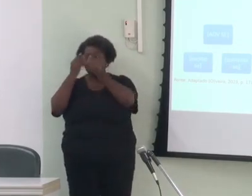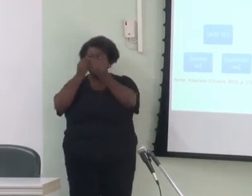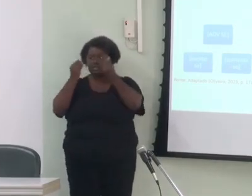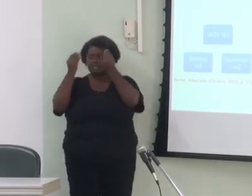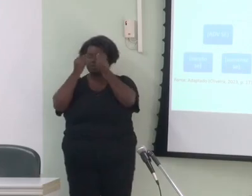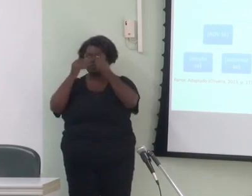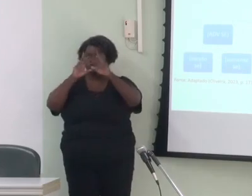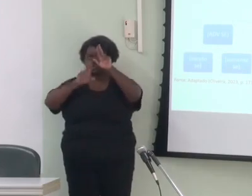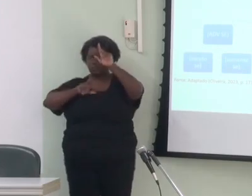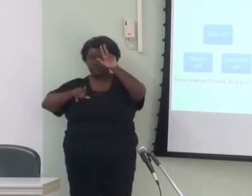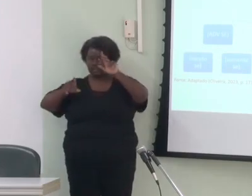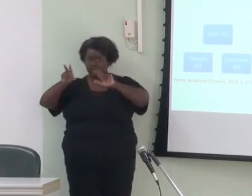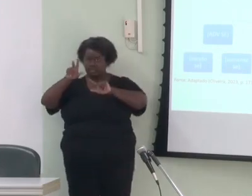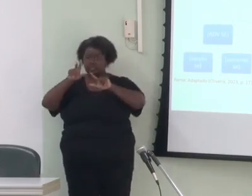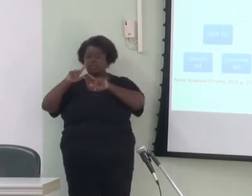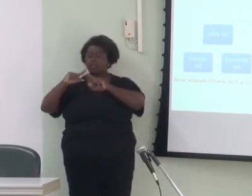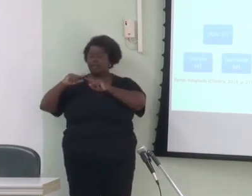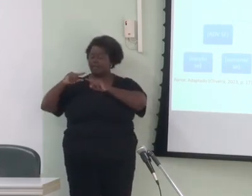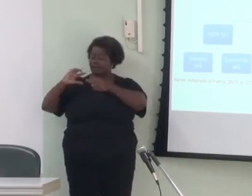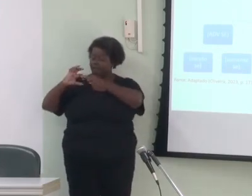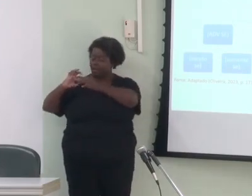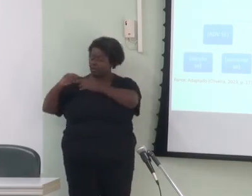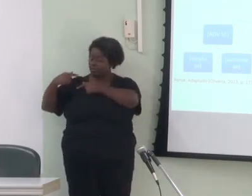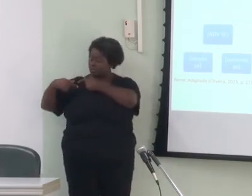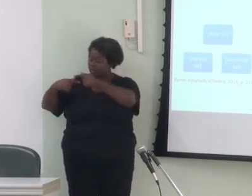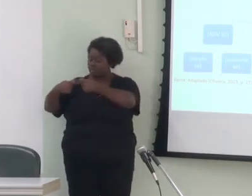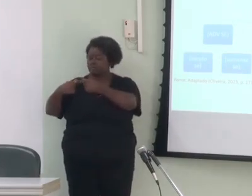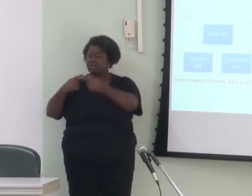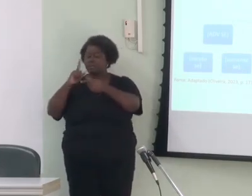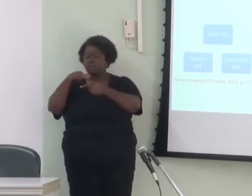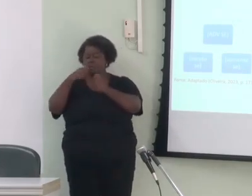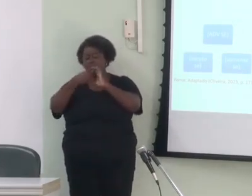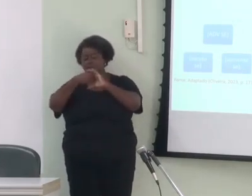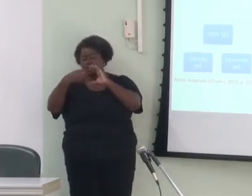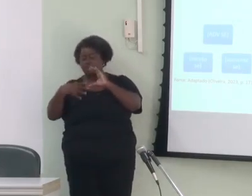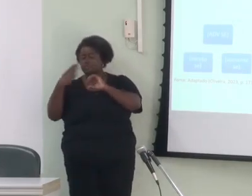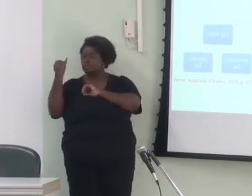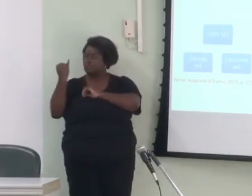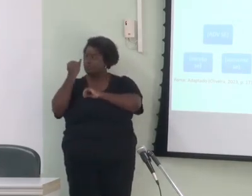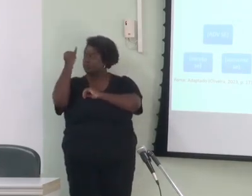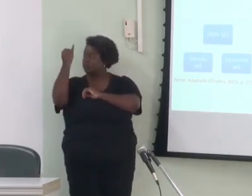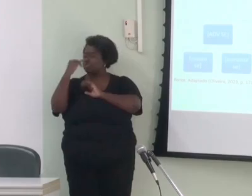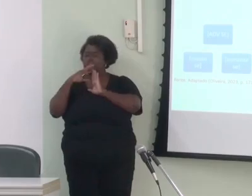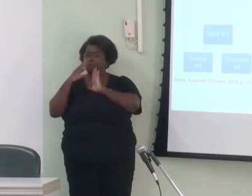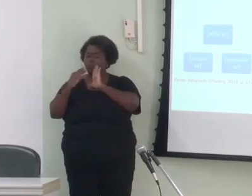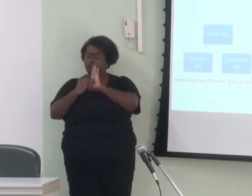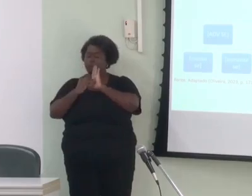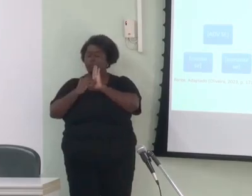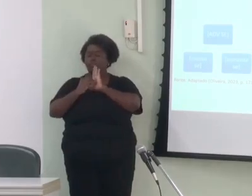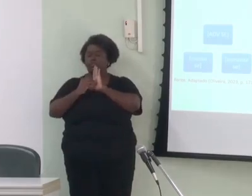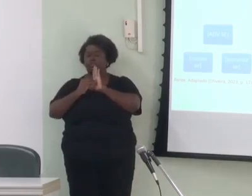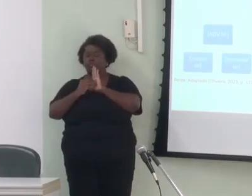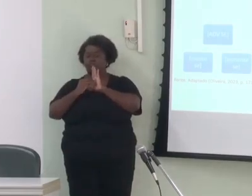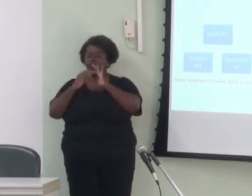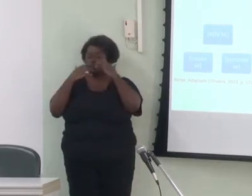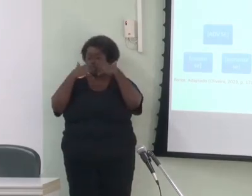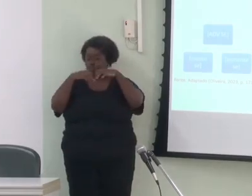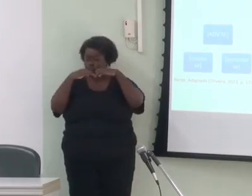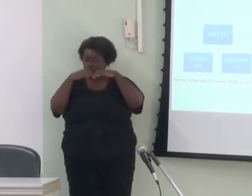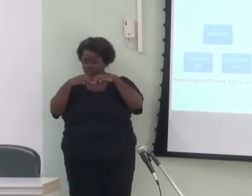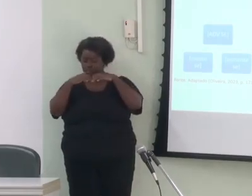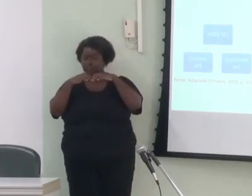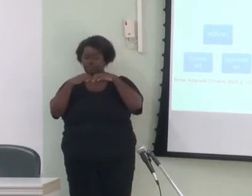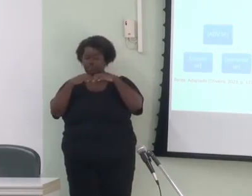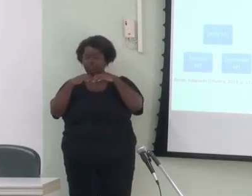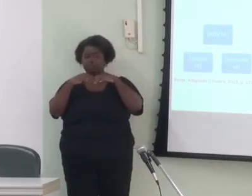consistem numa característica fundamental da abordagem construcional de orientação cognitivista na medida em que assume